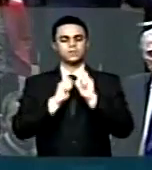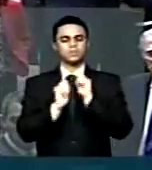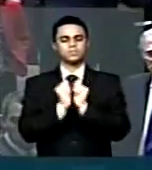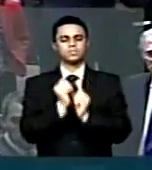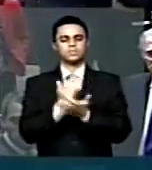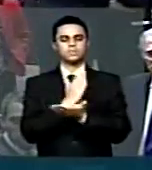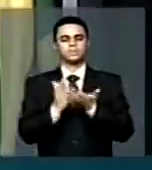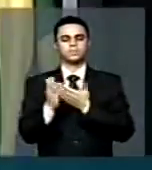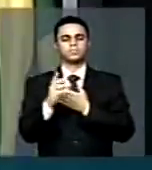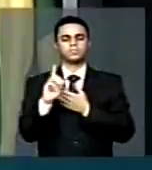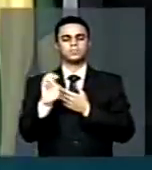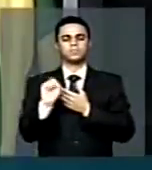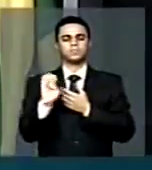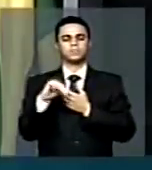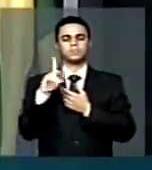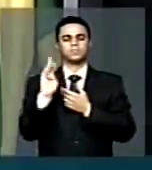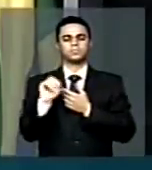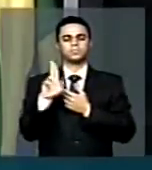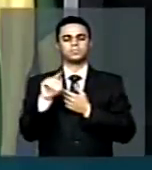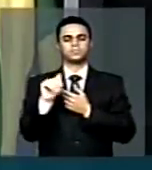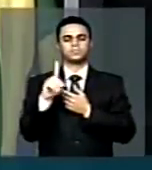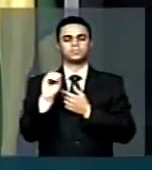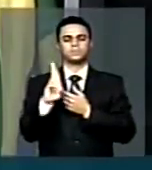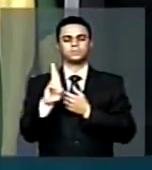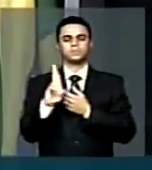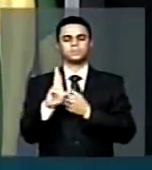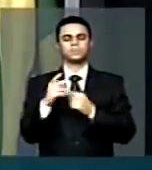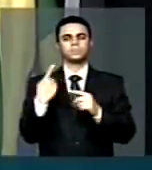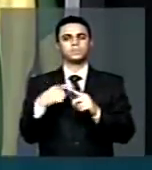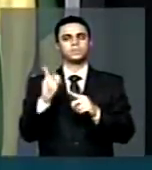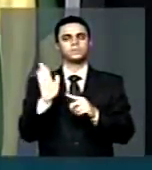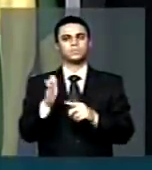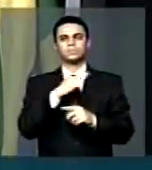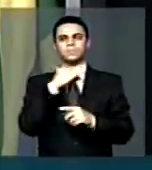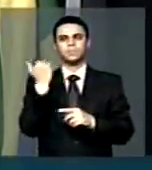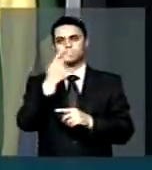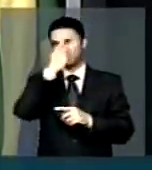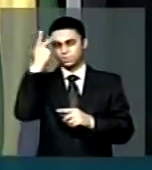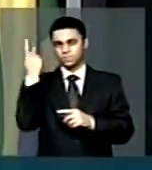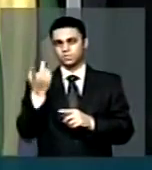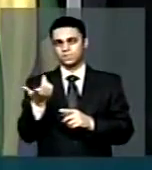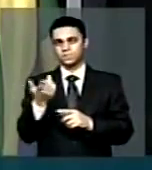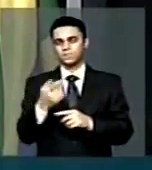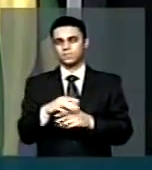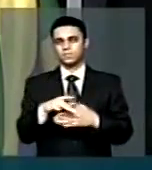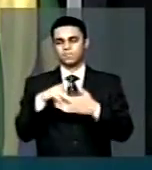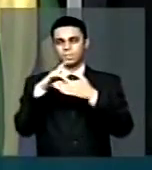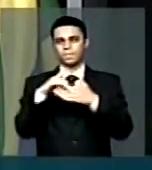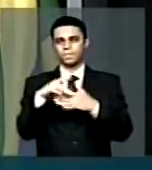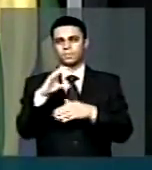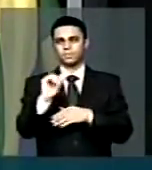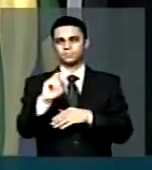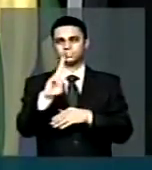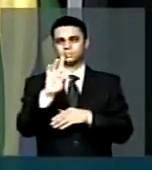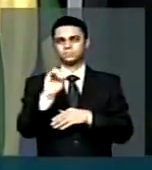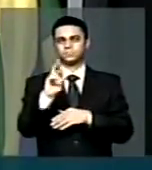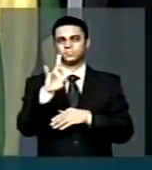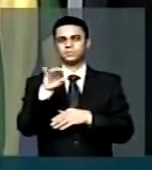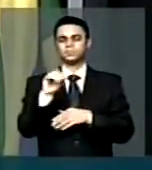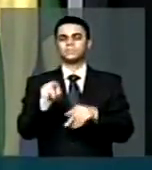desembargador, que morreu o titular do cartório, e aí aqueles funcionários,